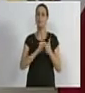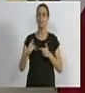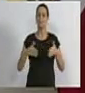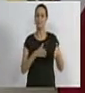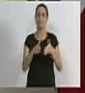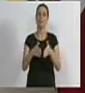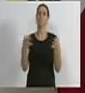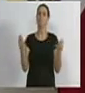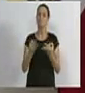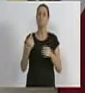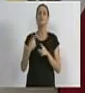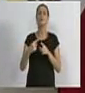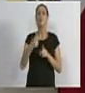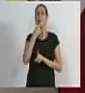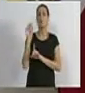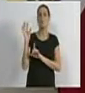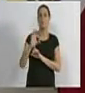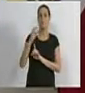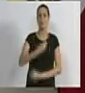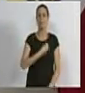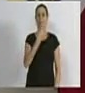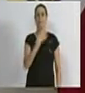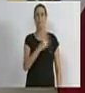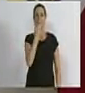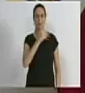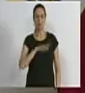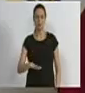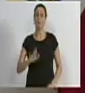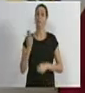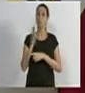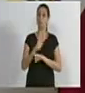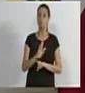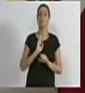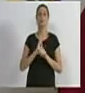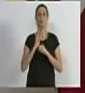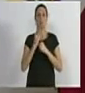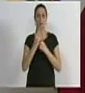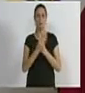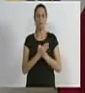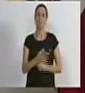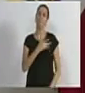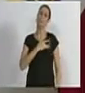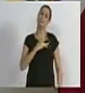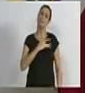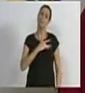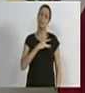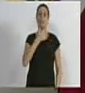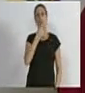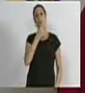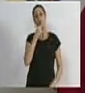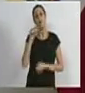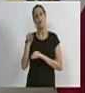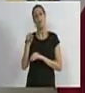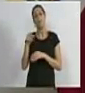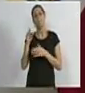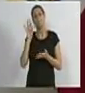através desse homem. Esse homem que fez muito por aquele bairro. Que pena que ele deixou, muito cedo,